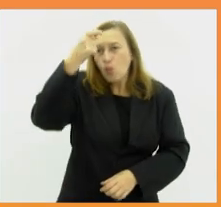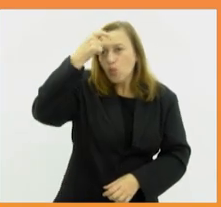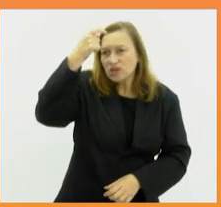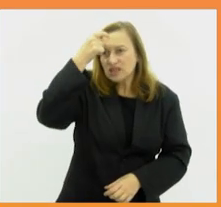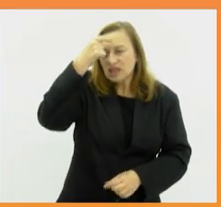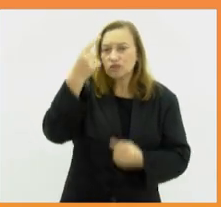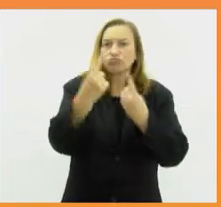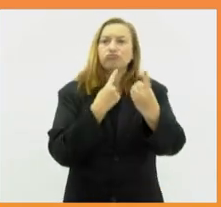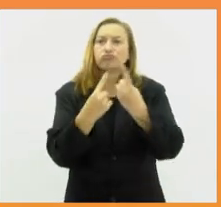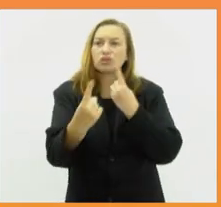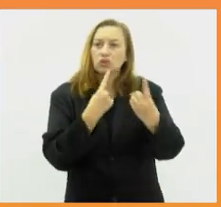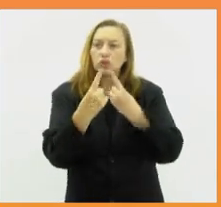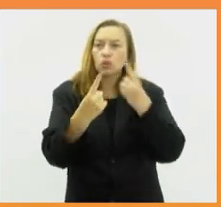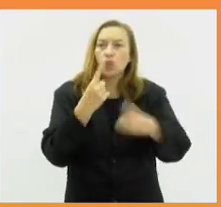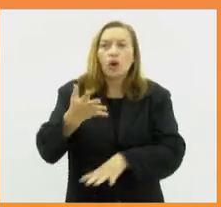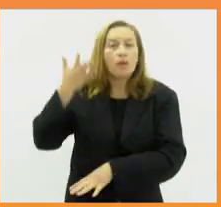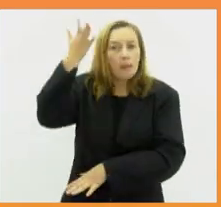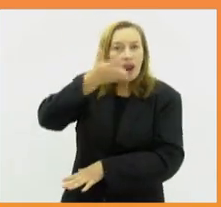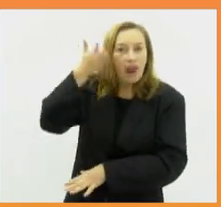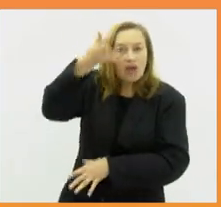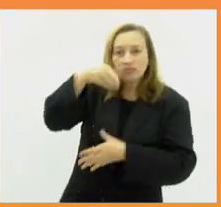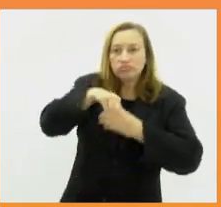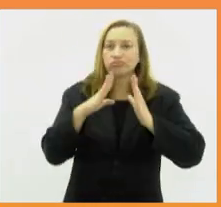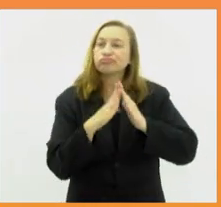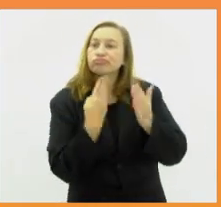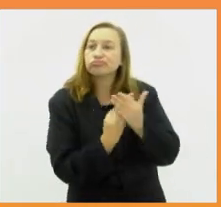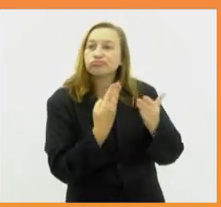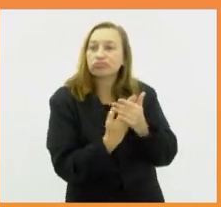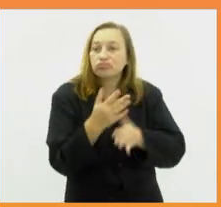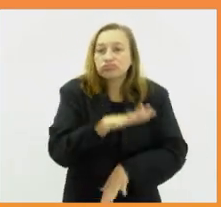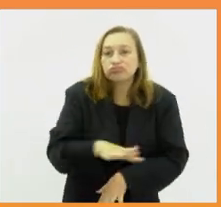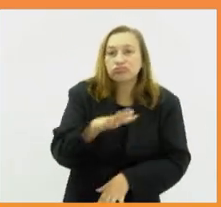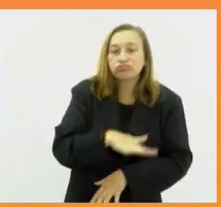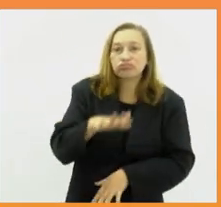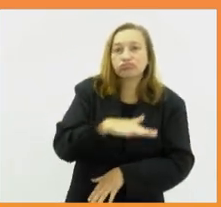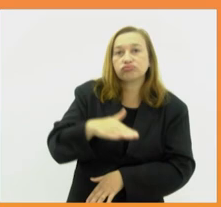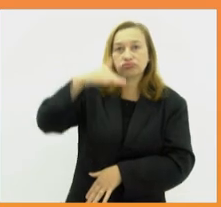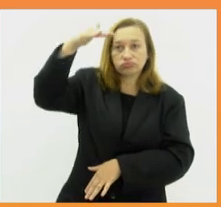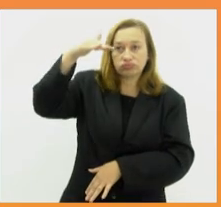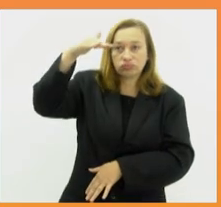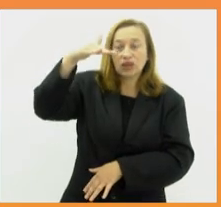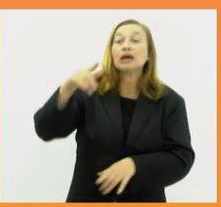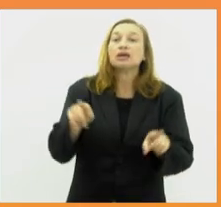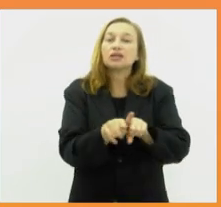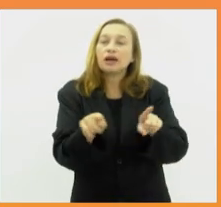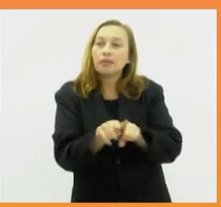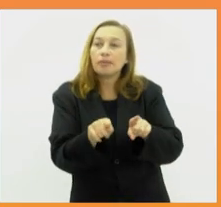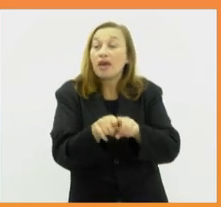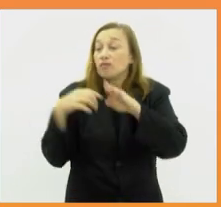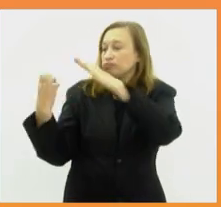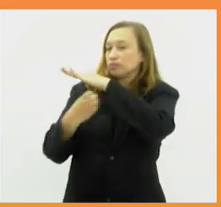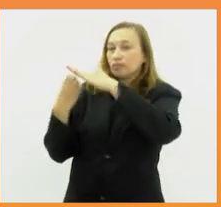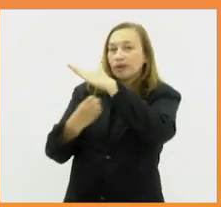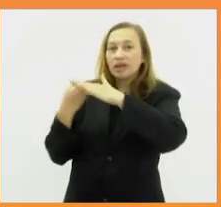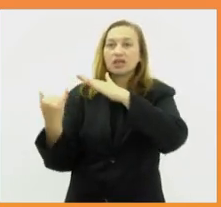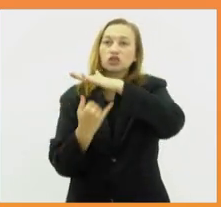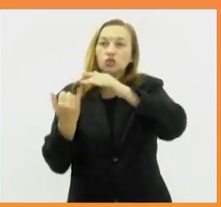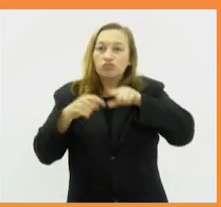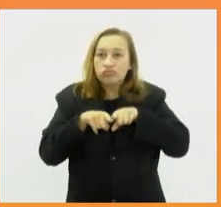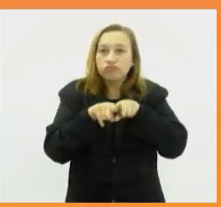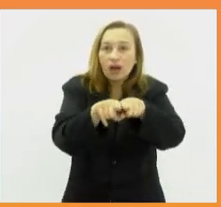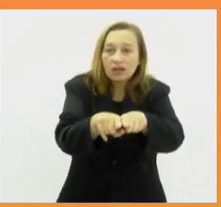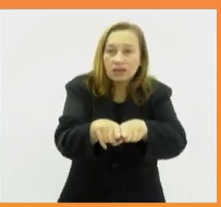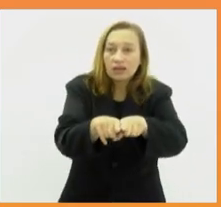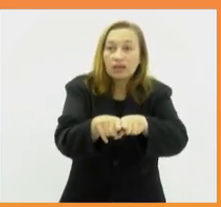para o trânsito, com palestras em escolas para crianças e adultos e para empresas que operam frotas, além de instituições parceiras.